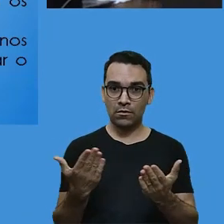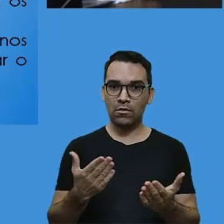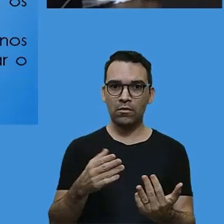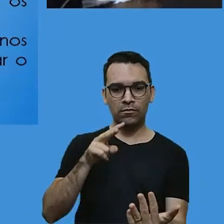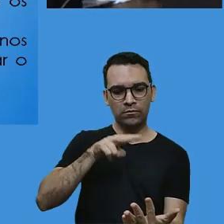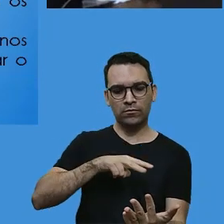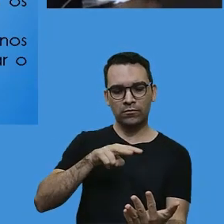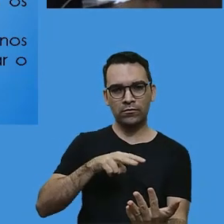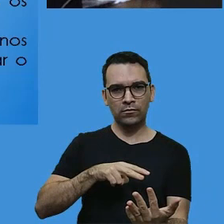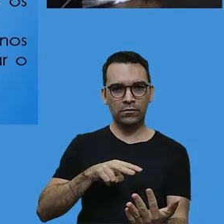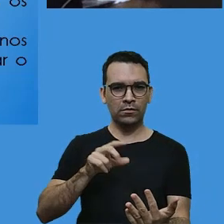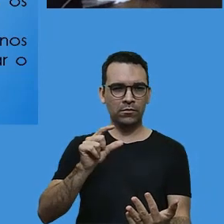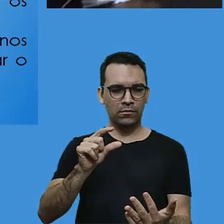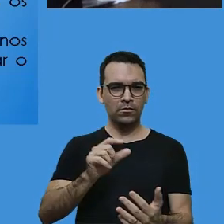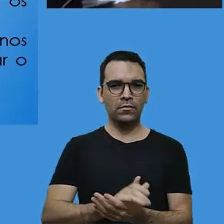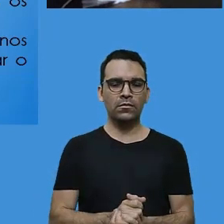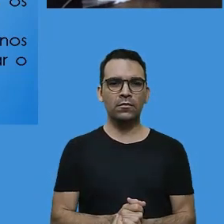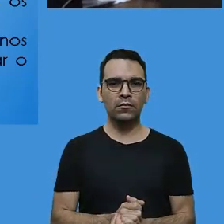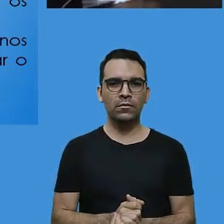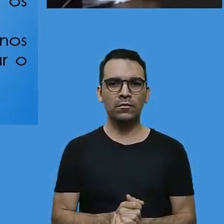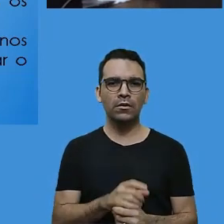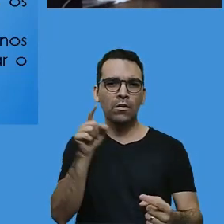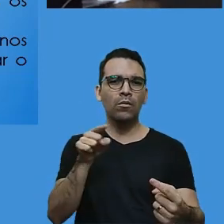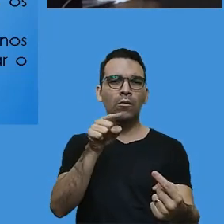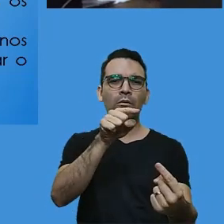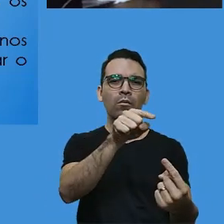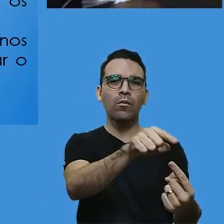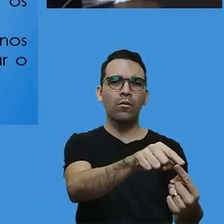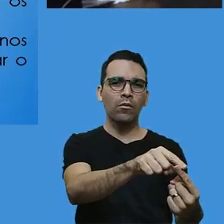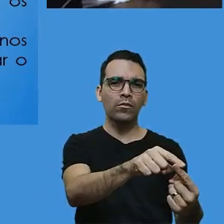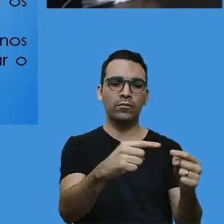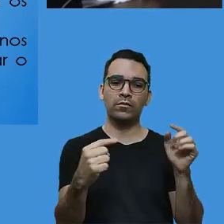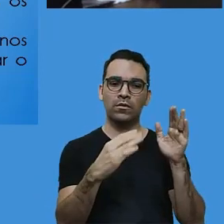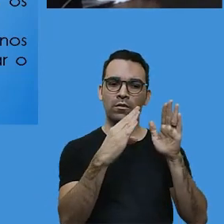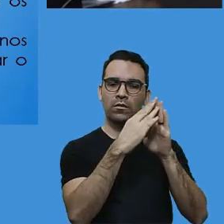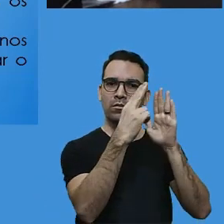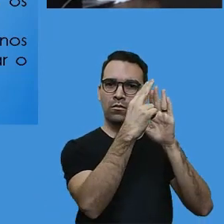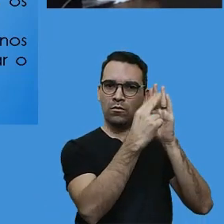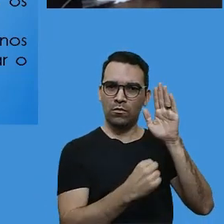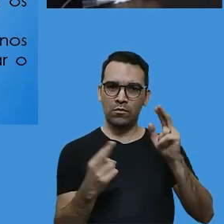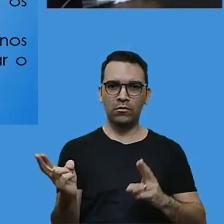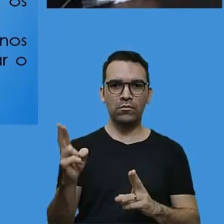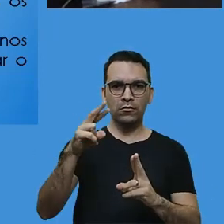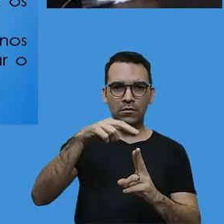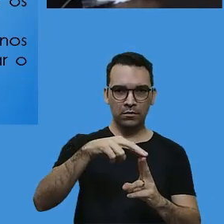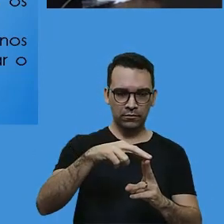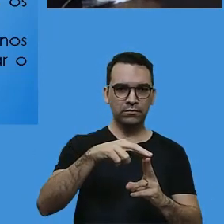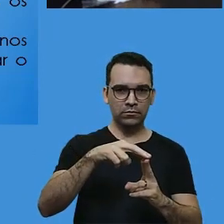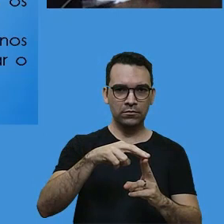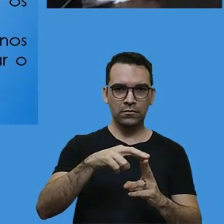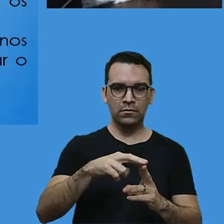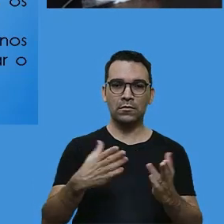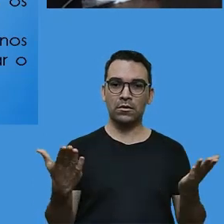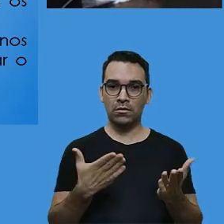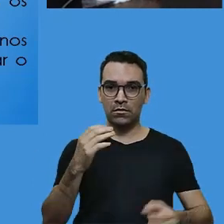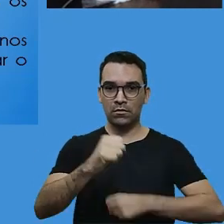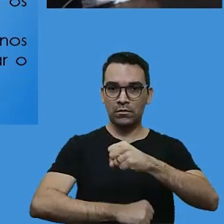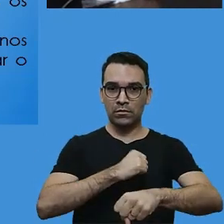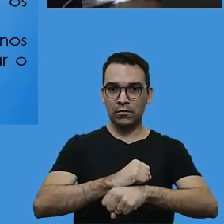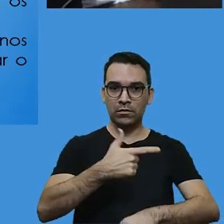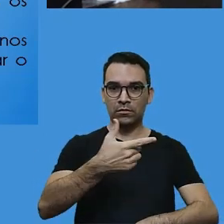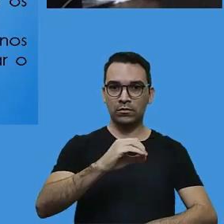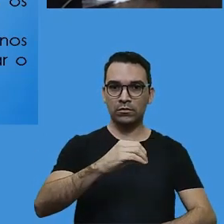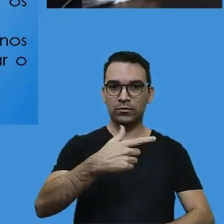vocês aqui quais foram os objetivos da elaboração desse referencial vigente para o ano de